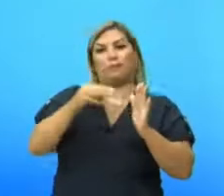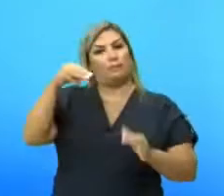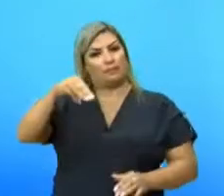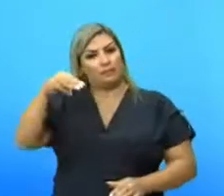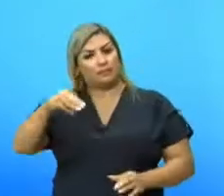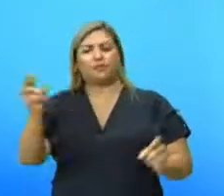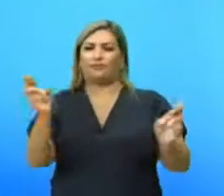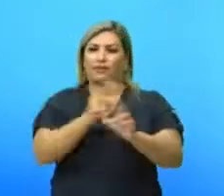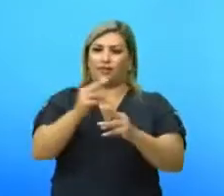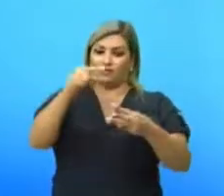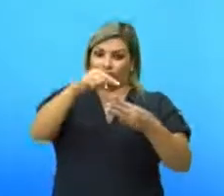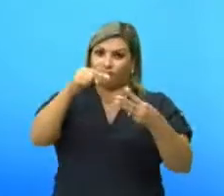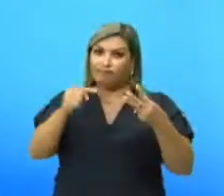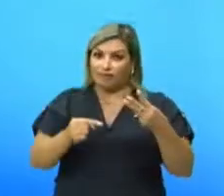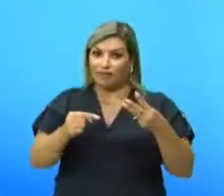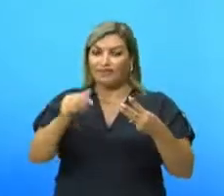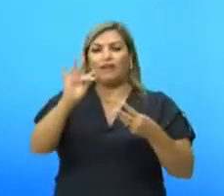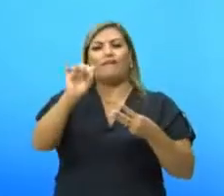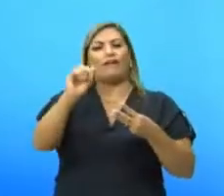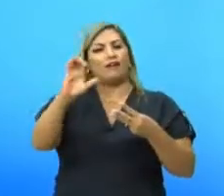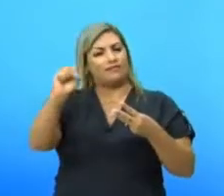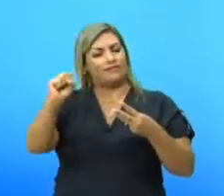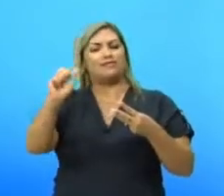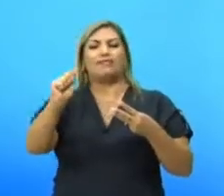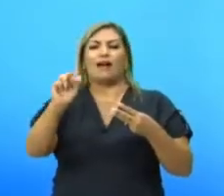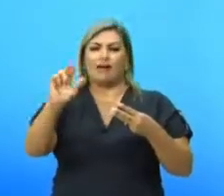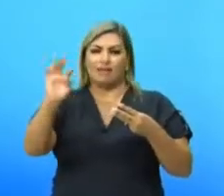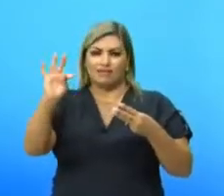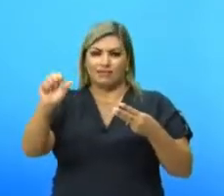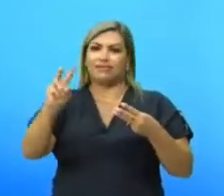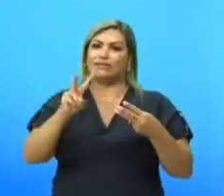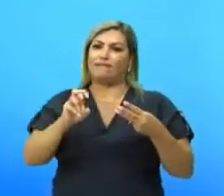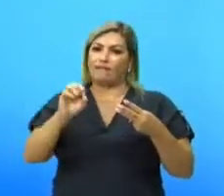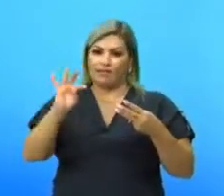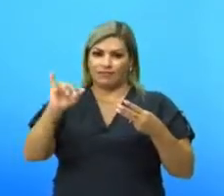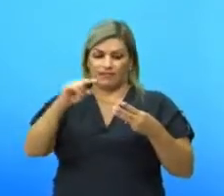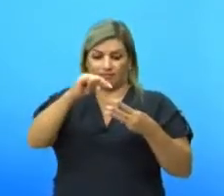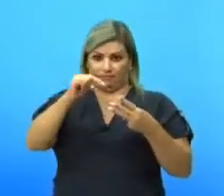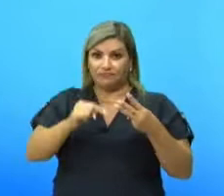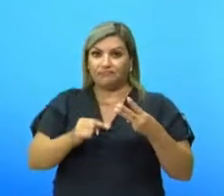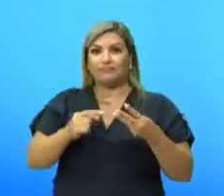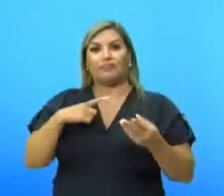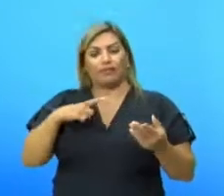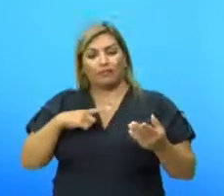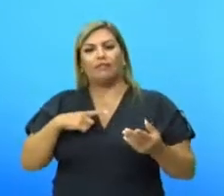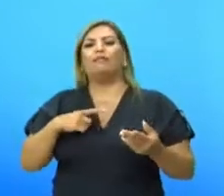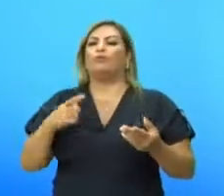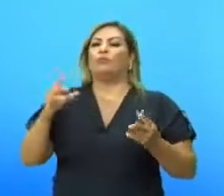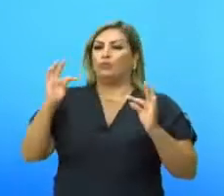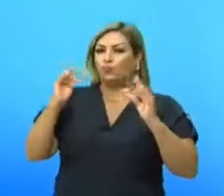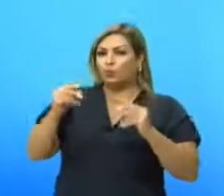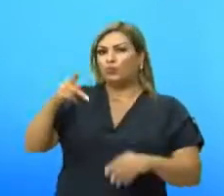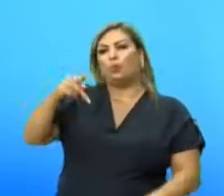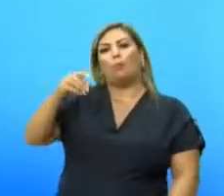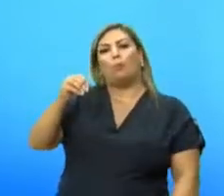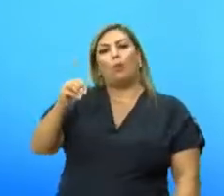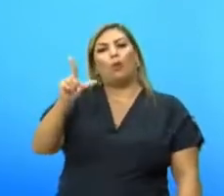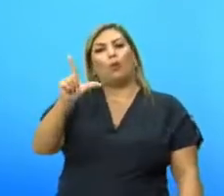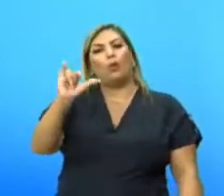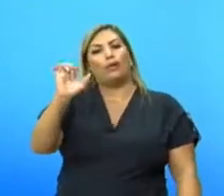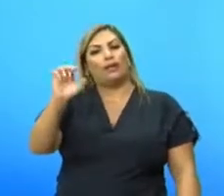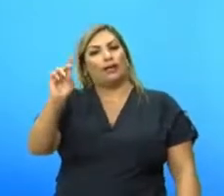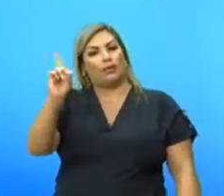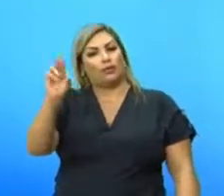faces, arestas e vértices. Tá vendo que dá lá da habilidade que eu li? De poliedros convexos.